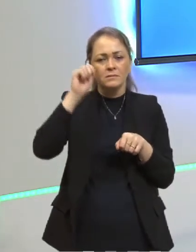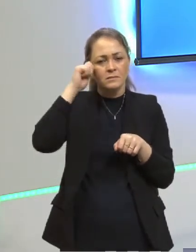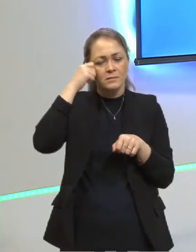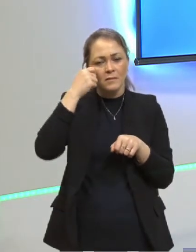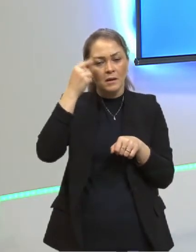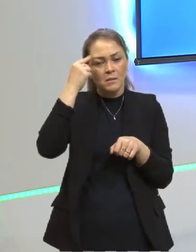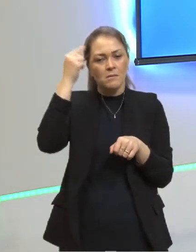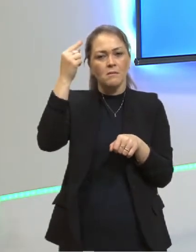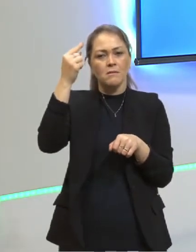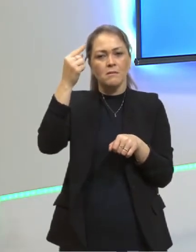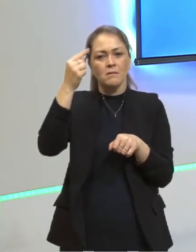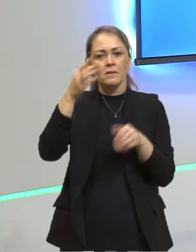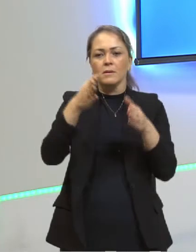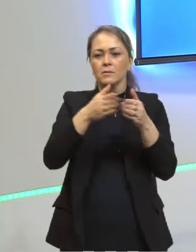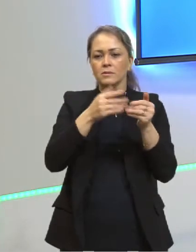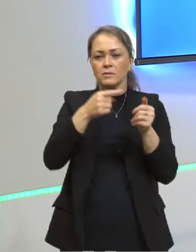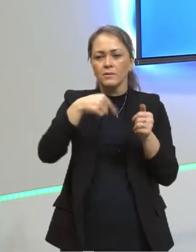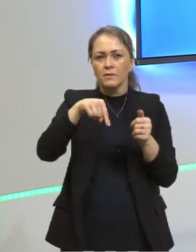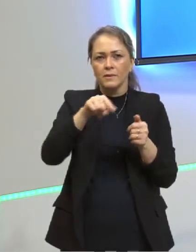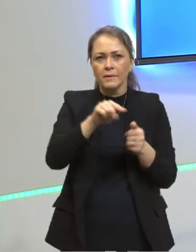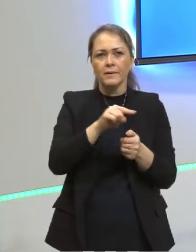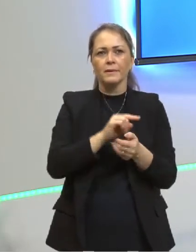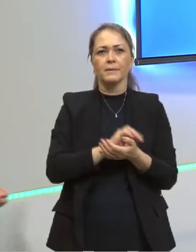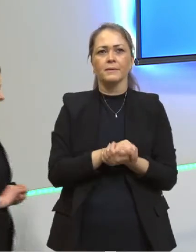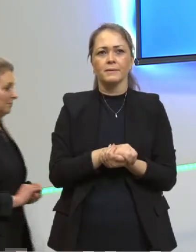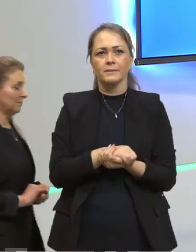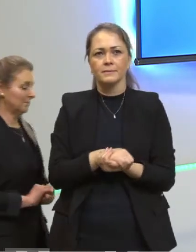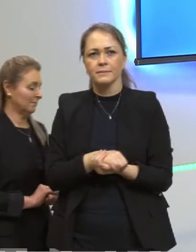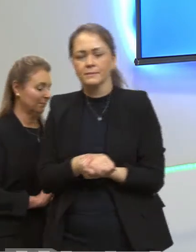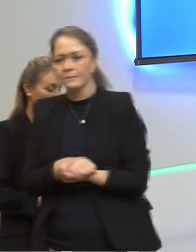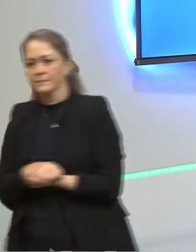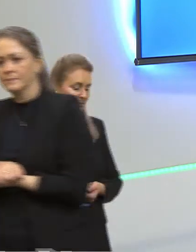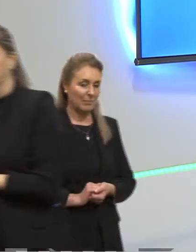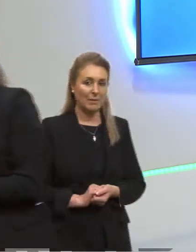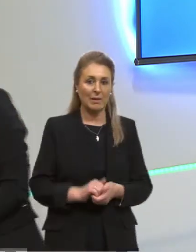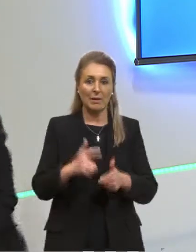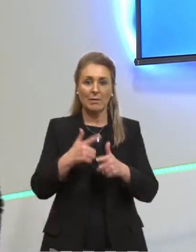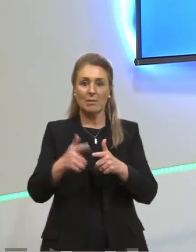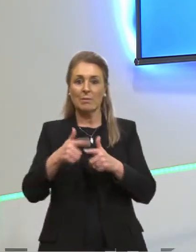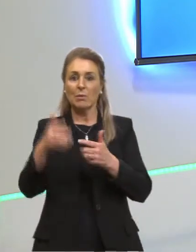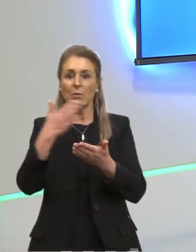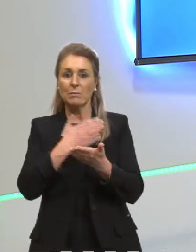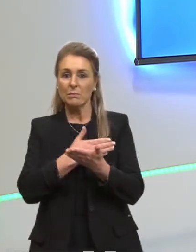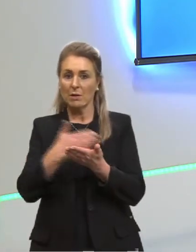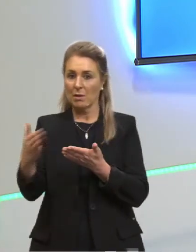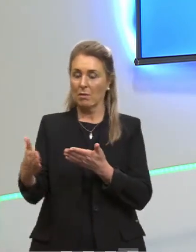é o que vai ser cobrado de você, porque foi o problema que iniciou a física quântica.